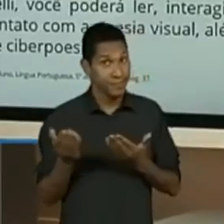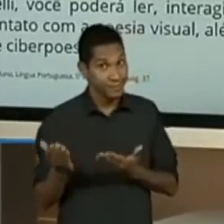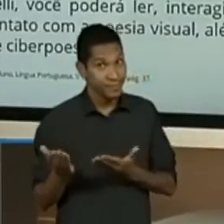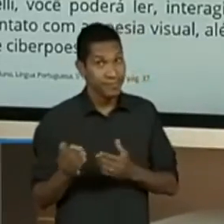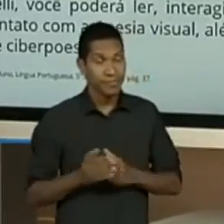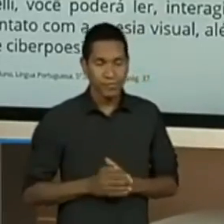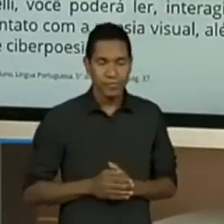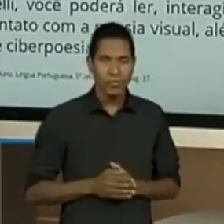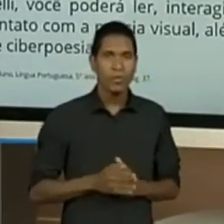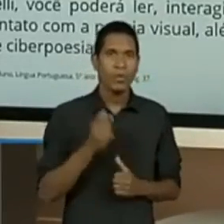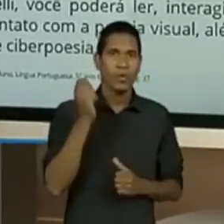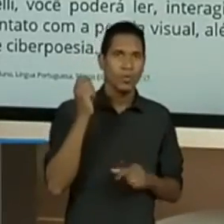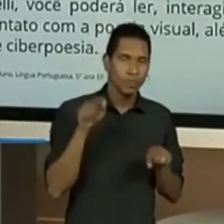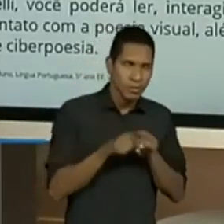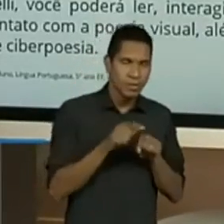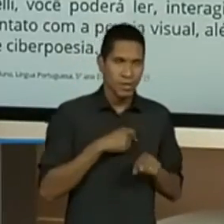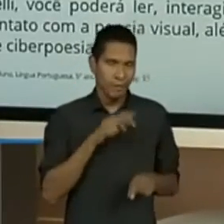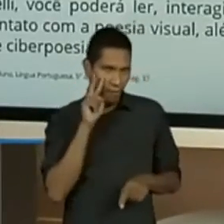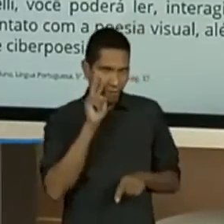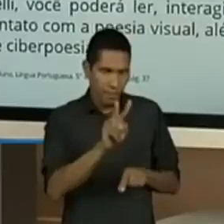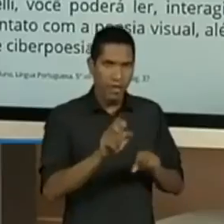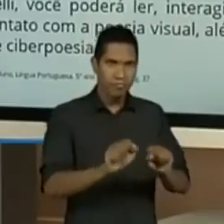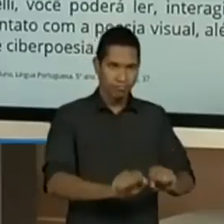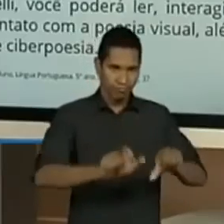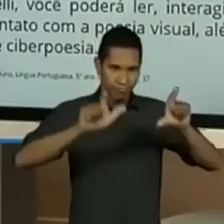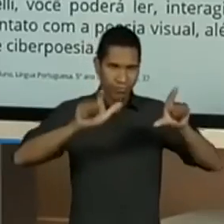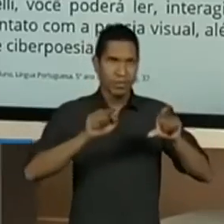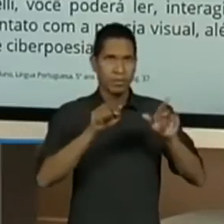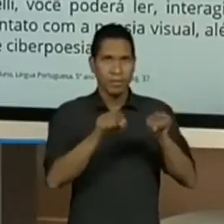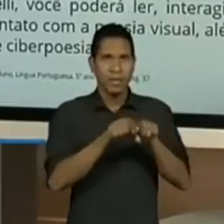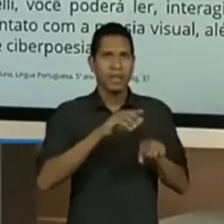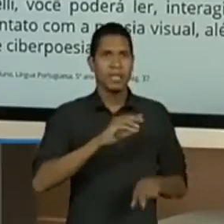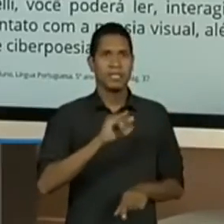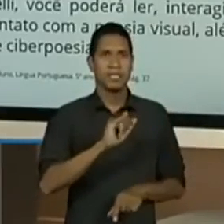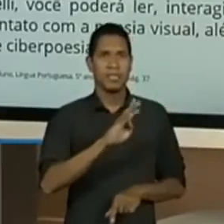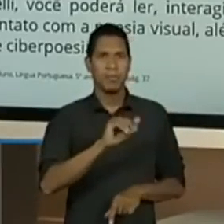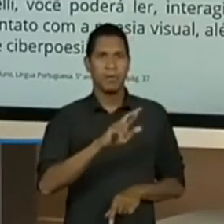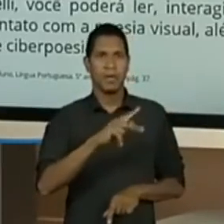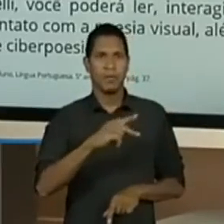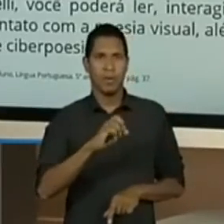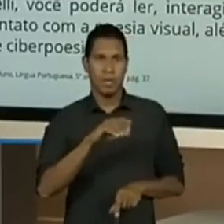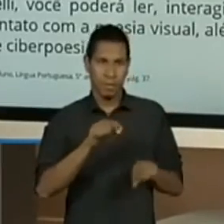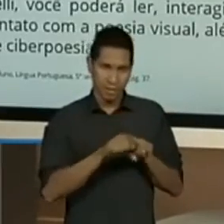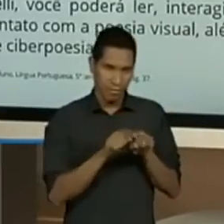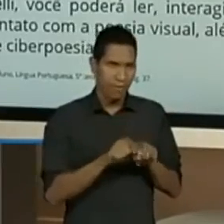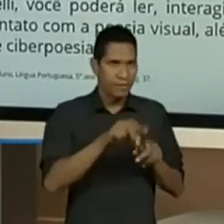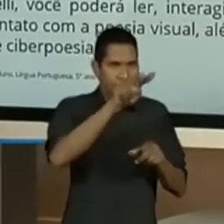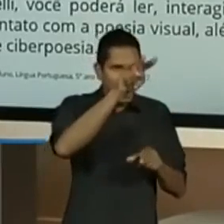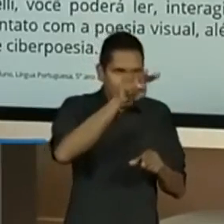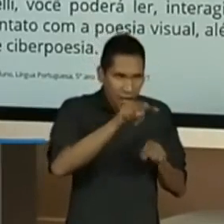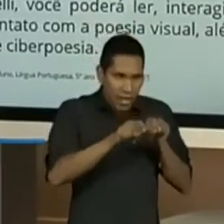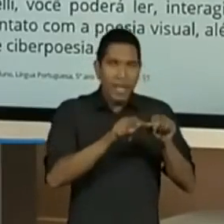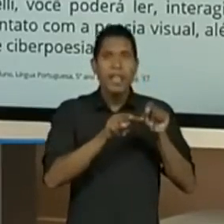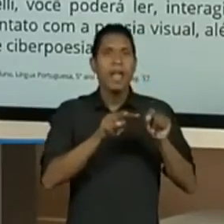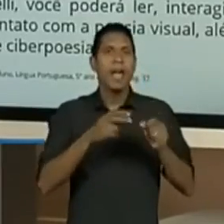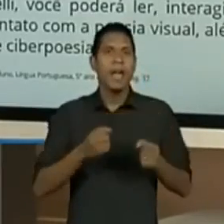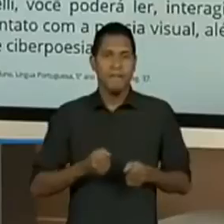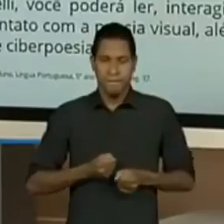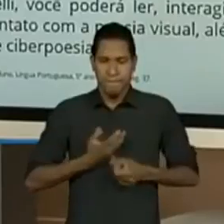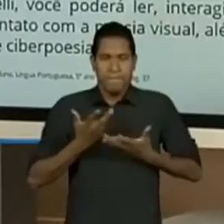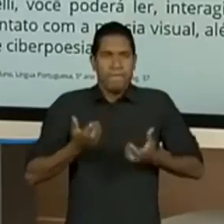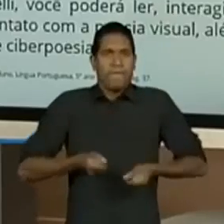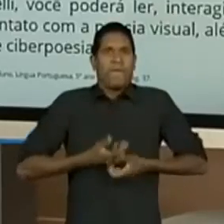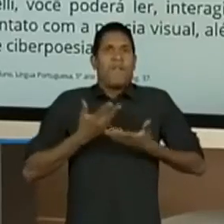acessam um cyberpoema ou uma cyberpoesia, quem dá essa vida para esse texto é